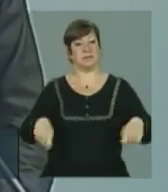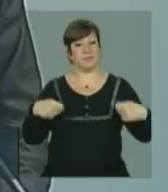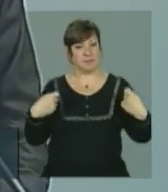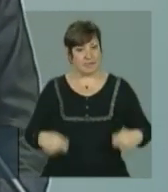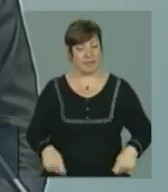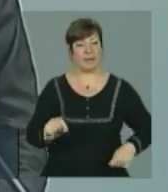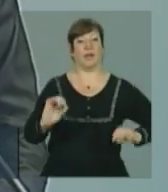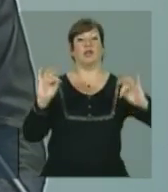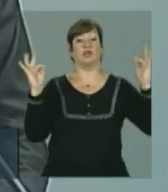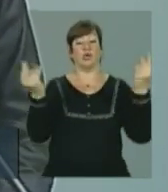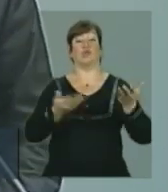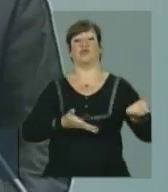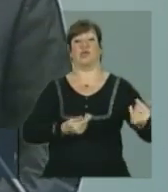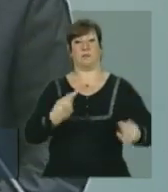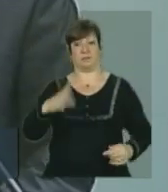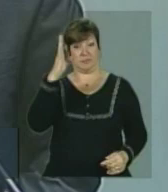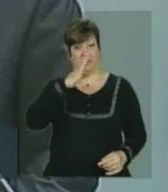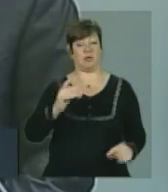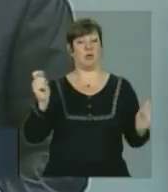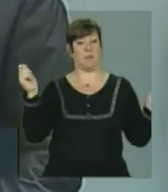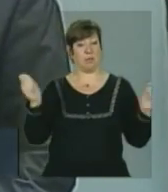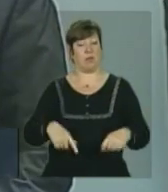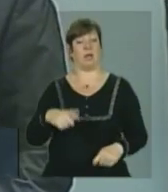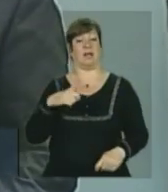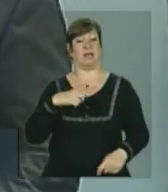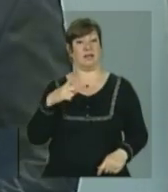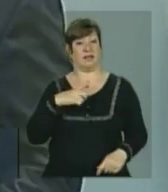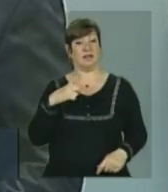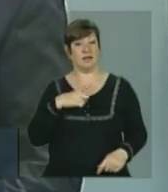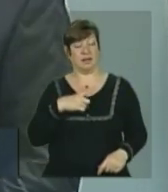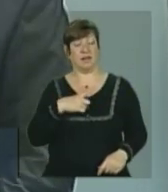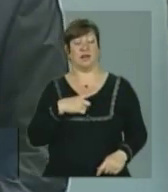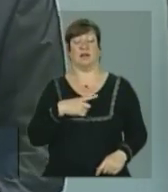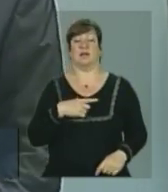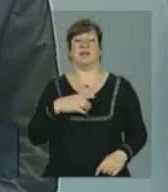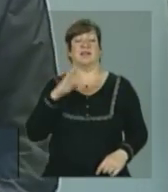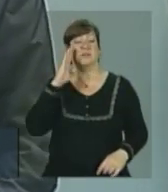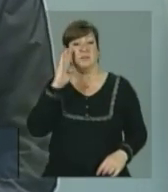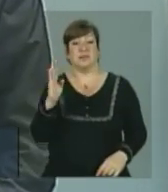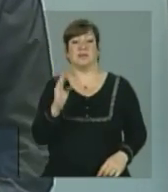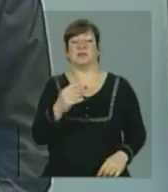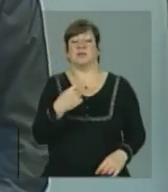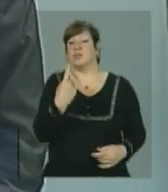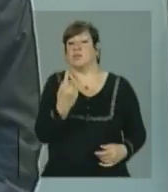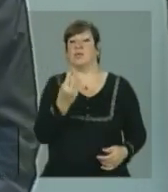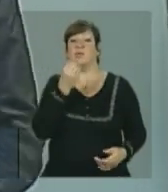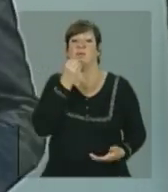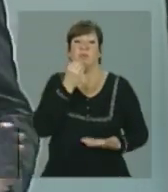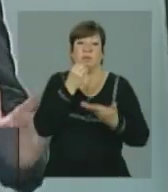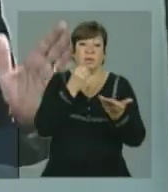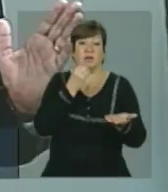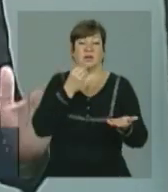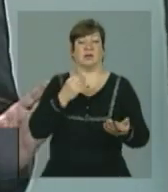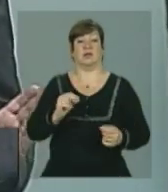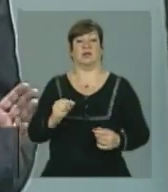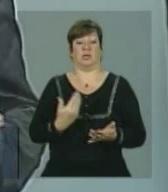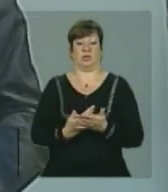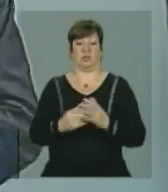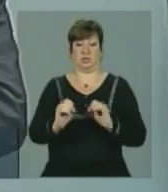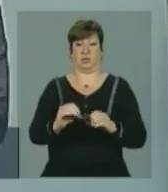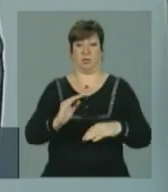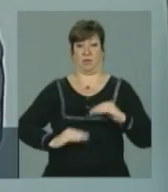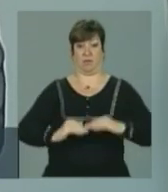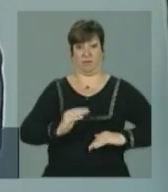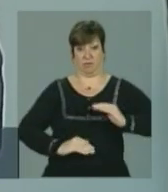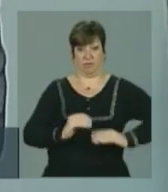é que todo jovem brasileiro possa ter pelo menos uma de duas oportunidades. Ou o direito à educação